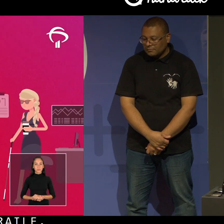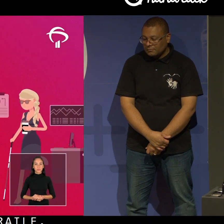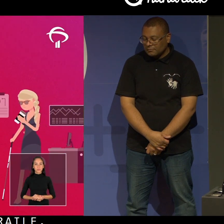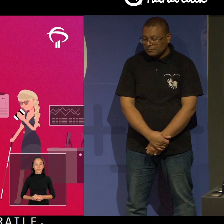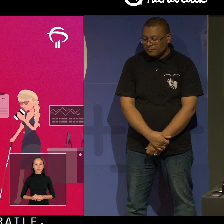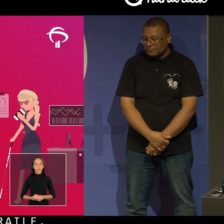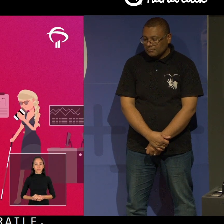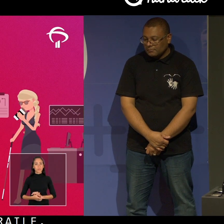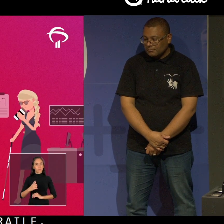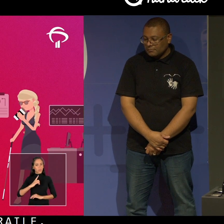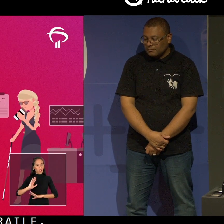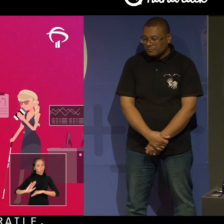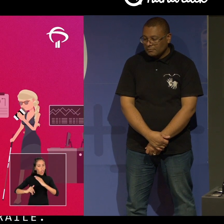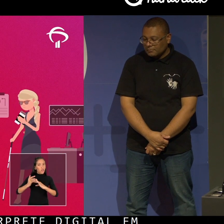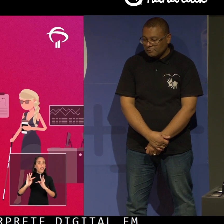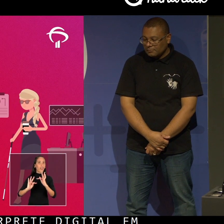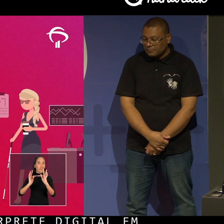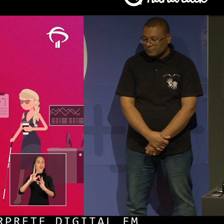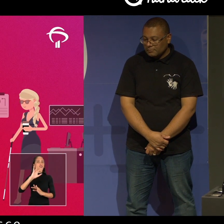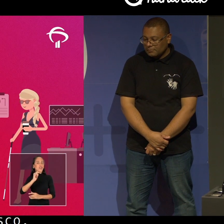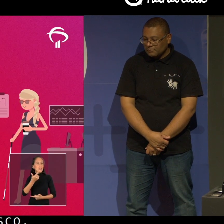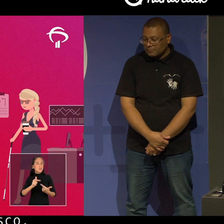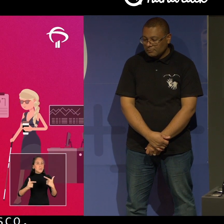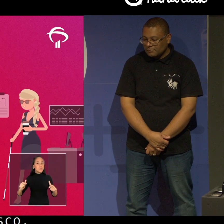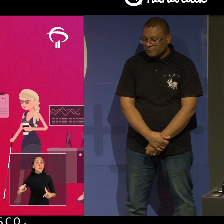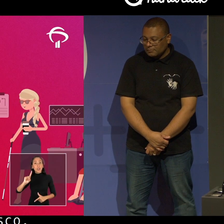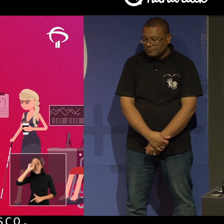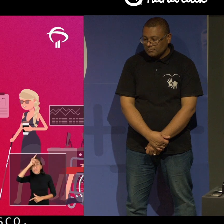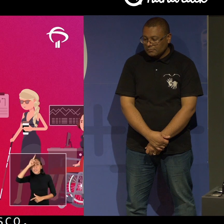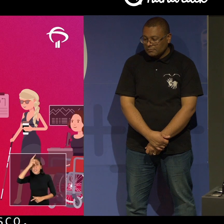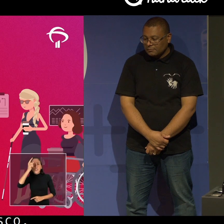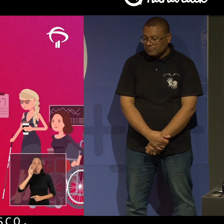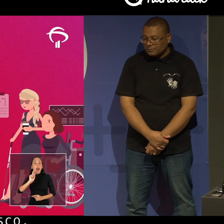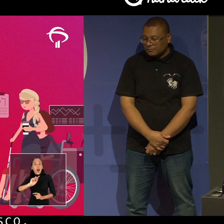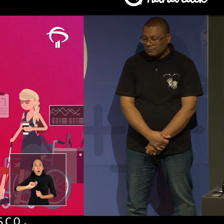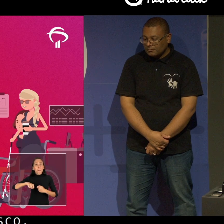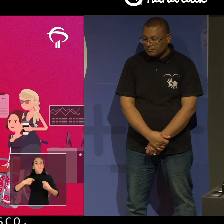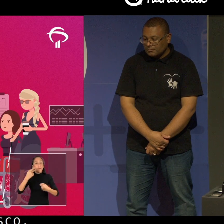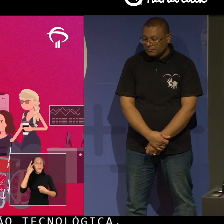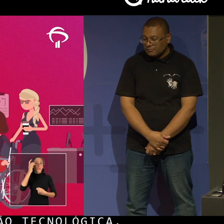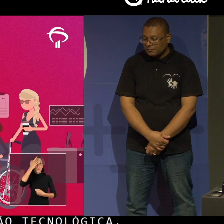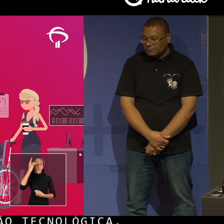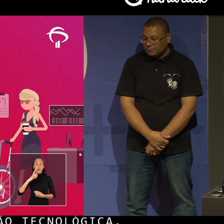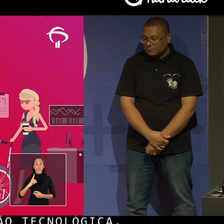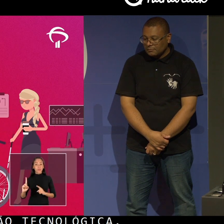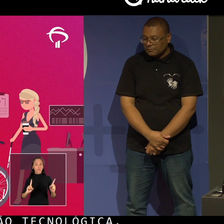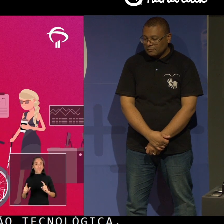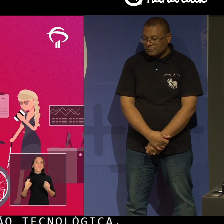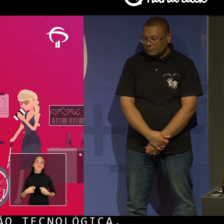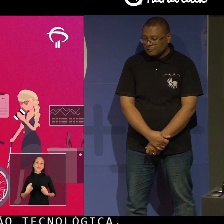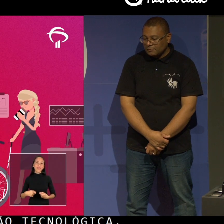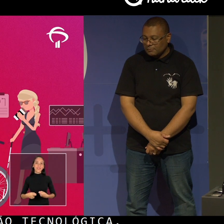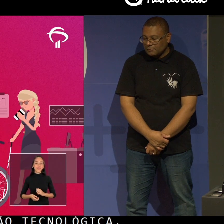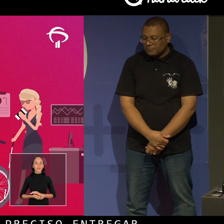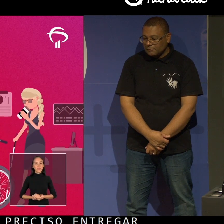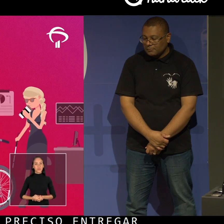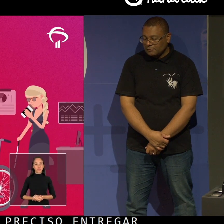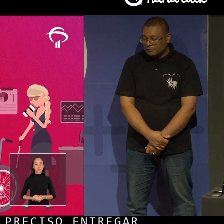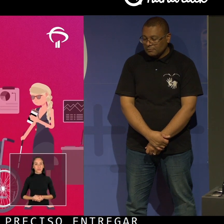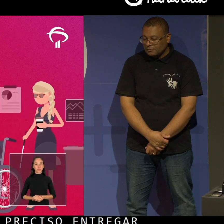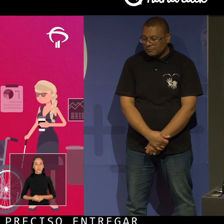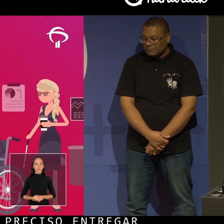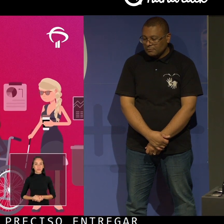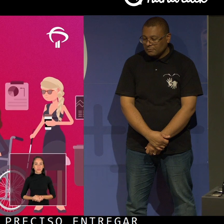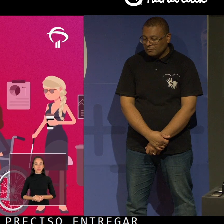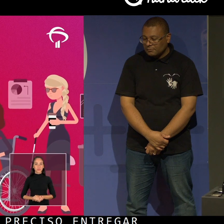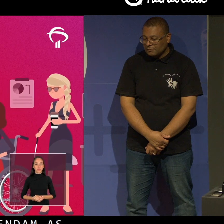Com a evolução tecnológica, cada vez mais é preciso entregar soluções. Que atendam as necessidades dos clientes. Sala